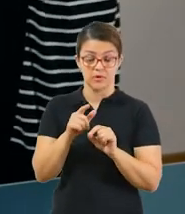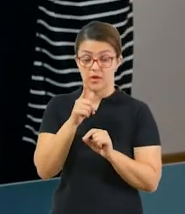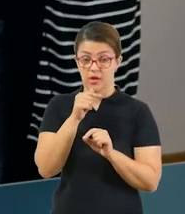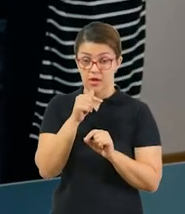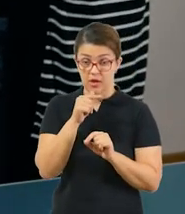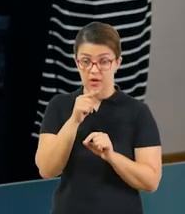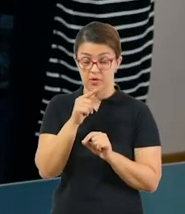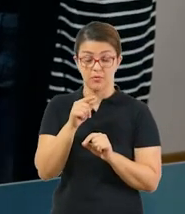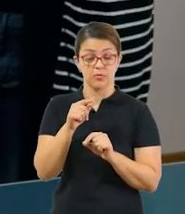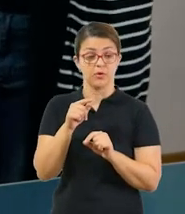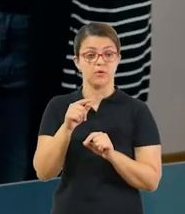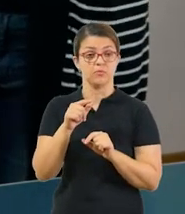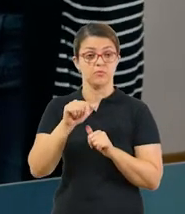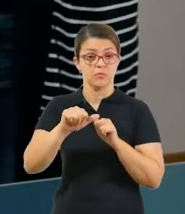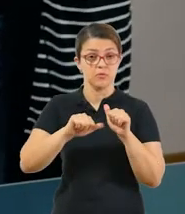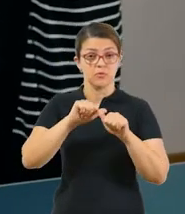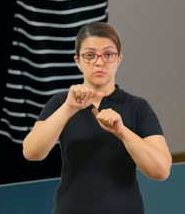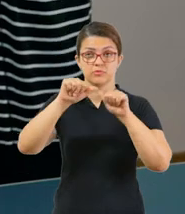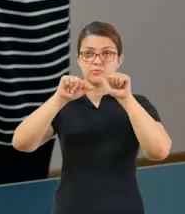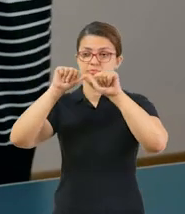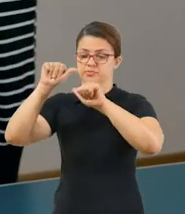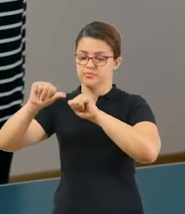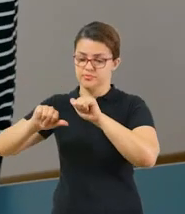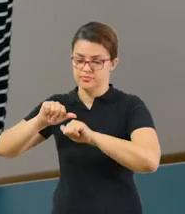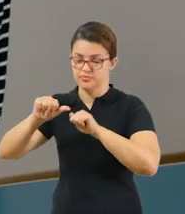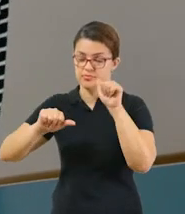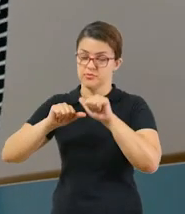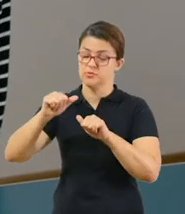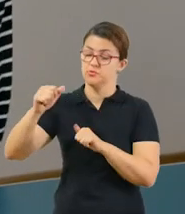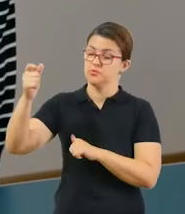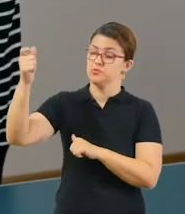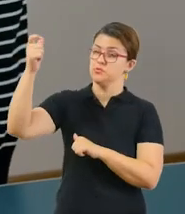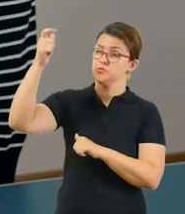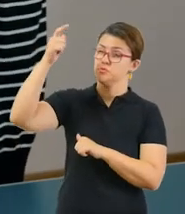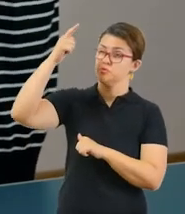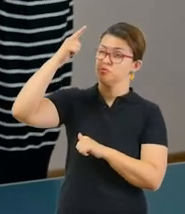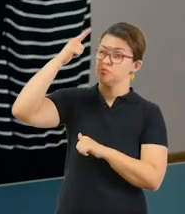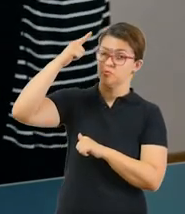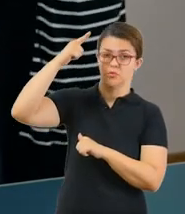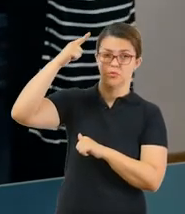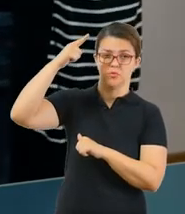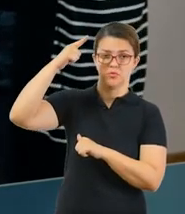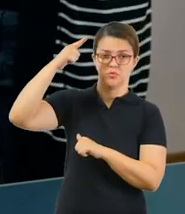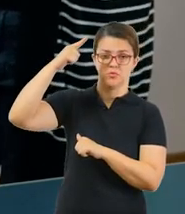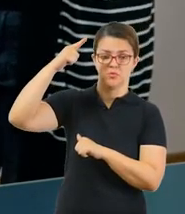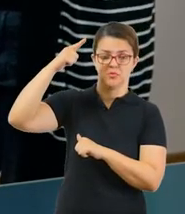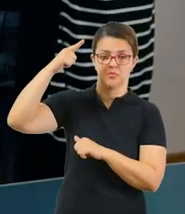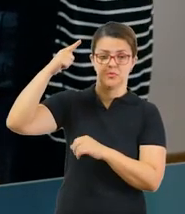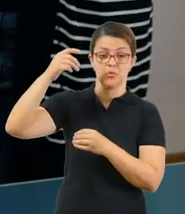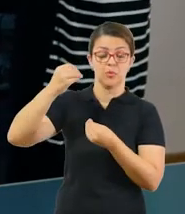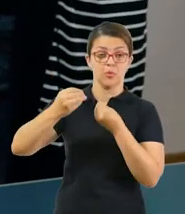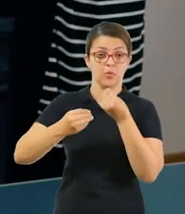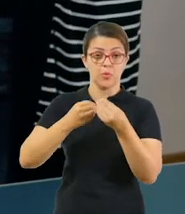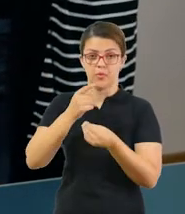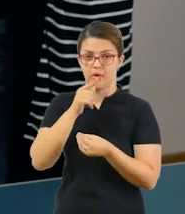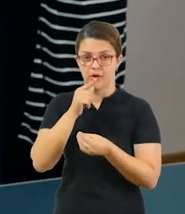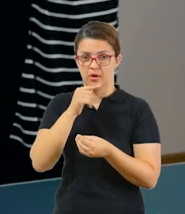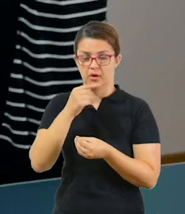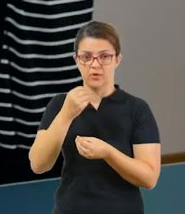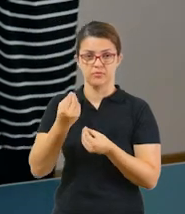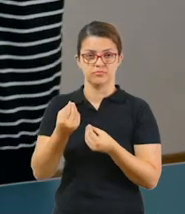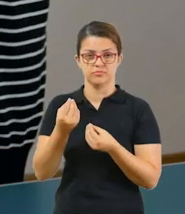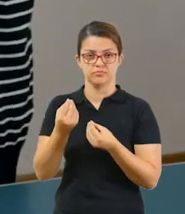de lugar e estado físico que acontecem com a água devido à ação do calor do sol ao longo do tempo, para que ela